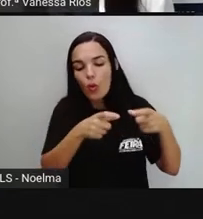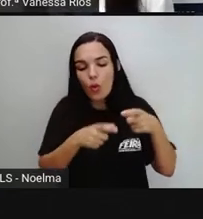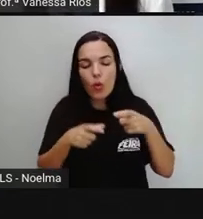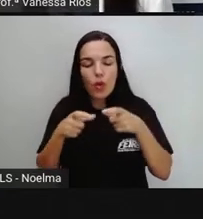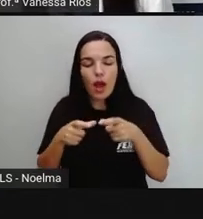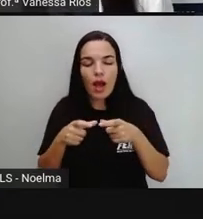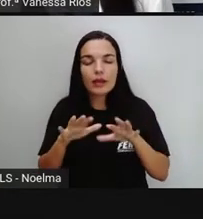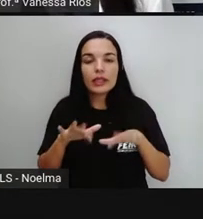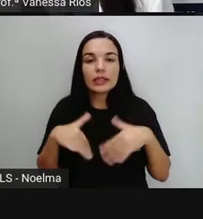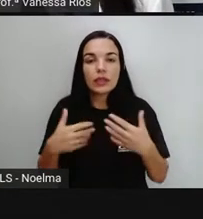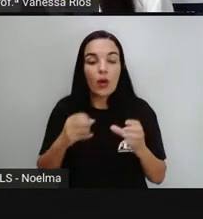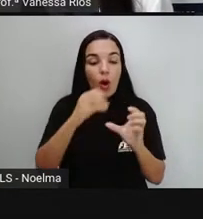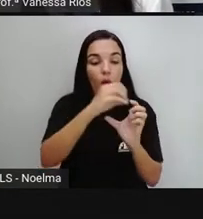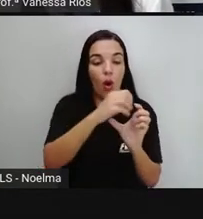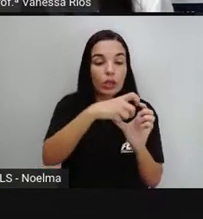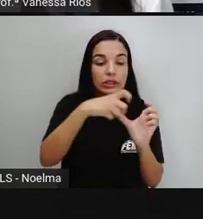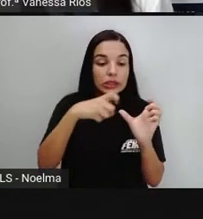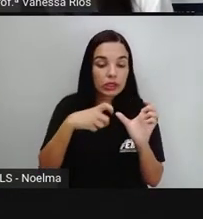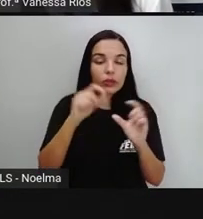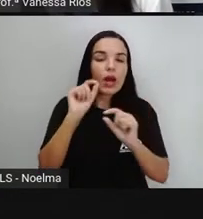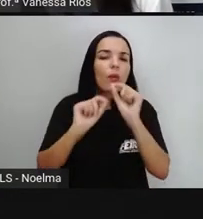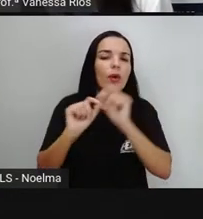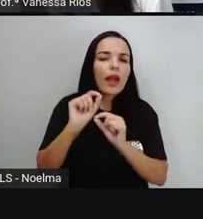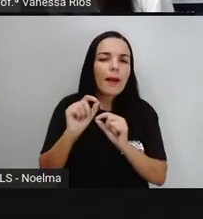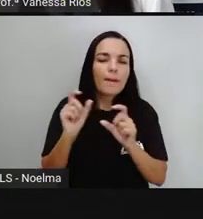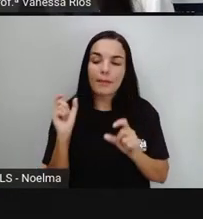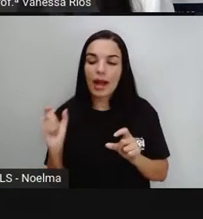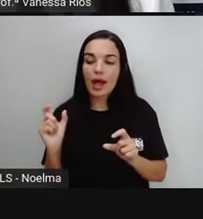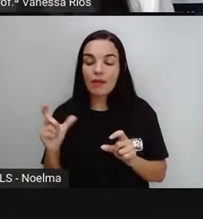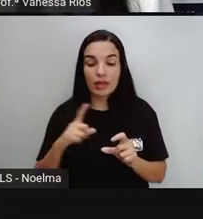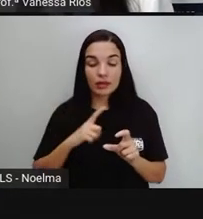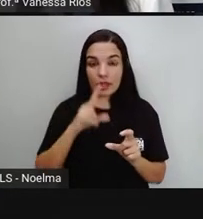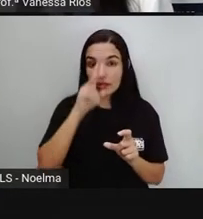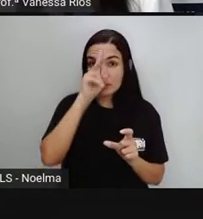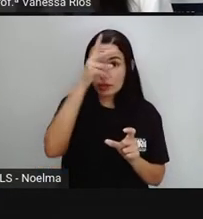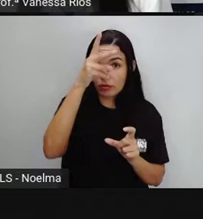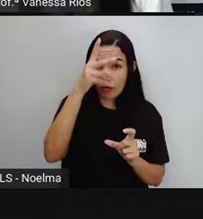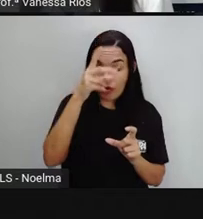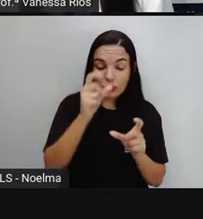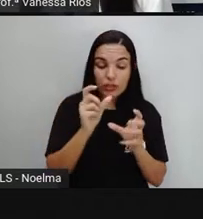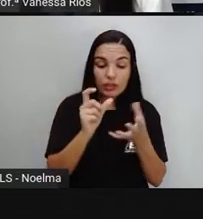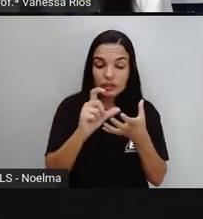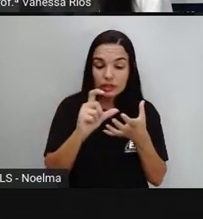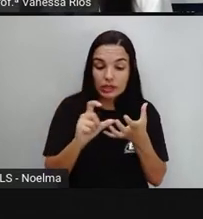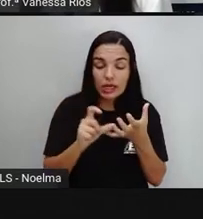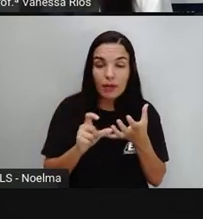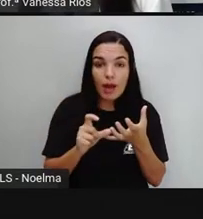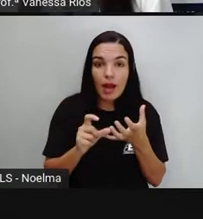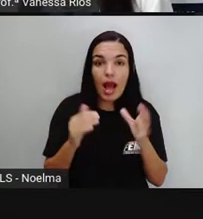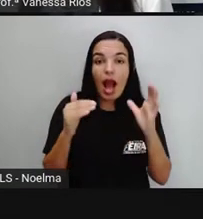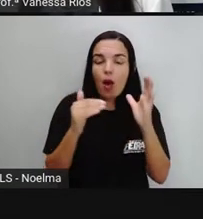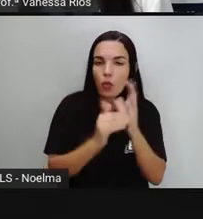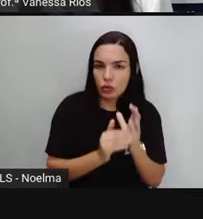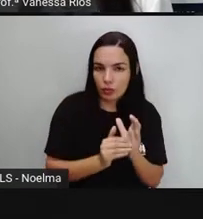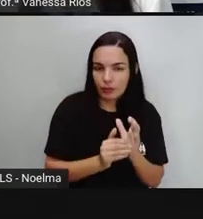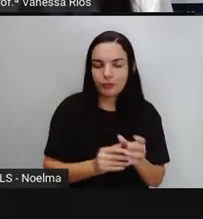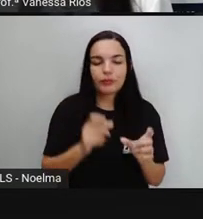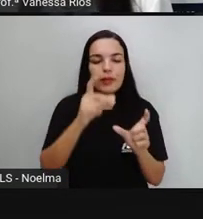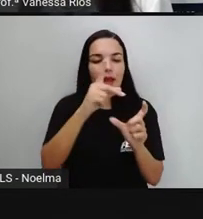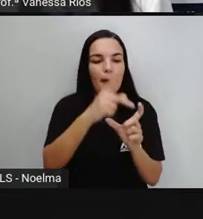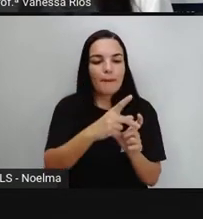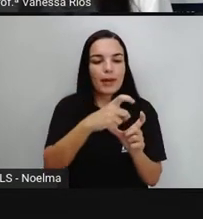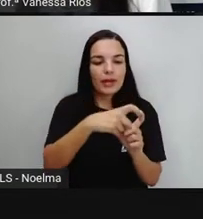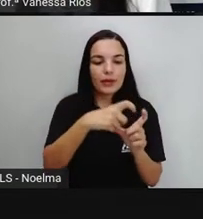oxítonas são as palavras que têm a sílaba tônica como última sílaba, paroxítona, a que tem a sílaba